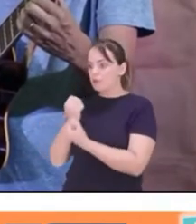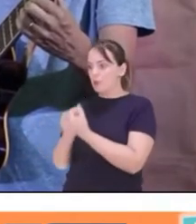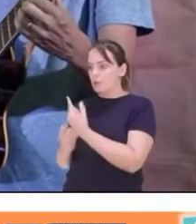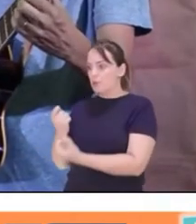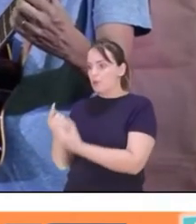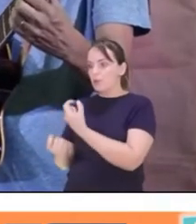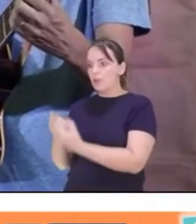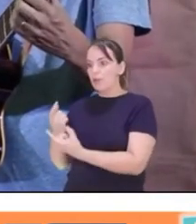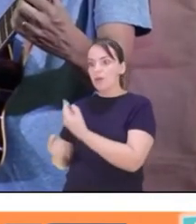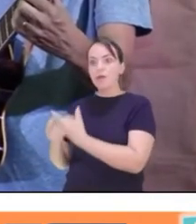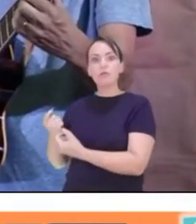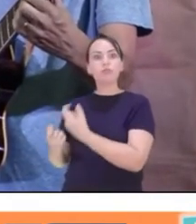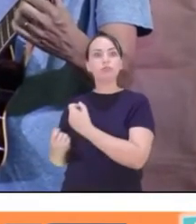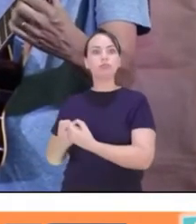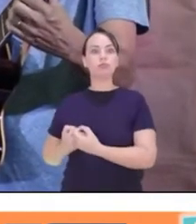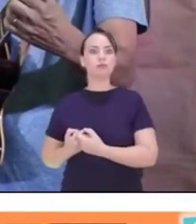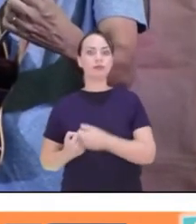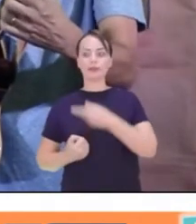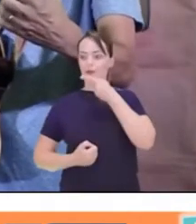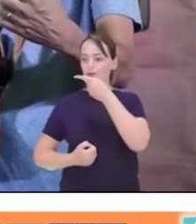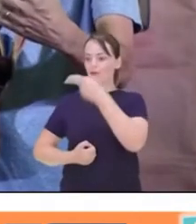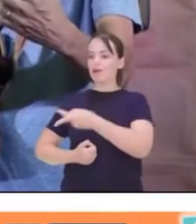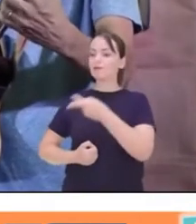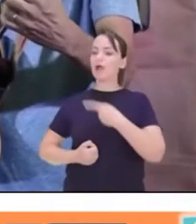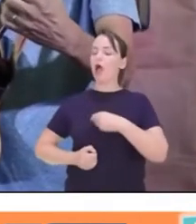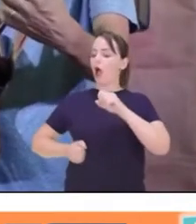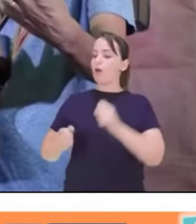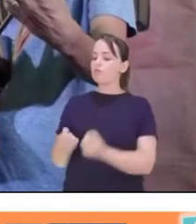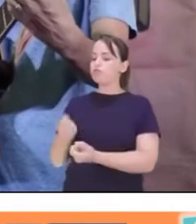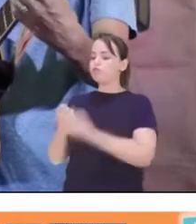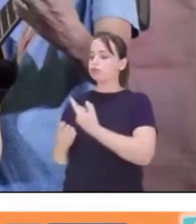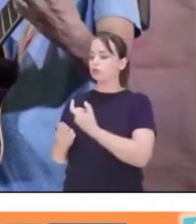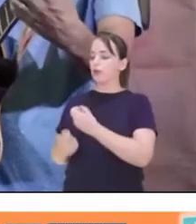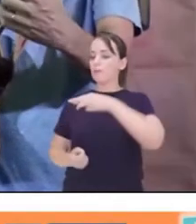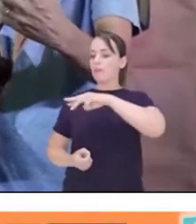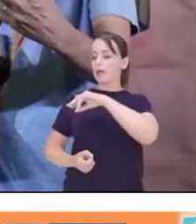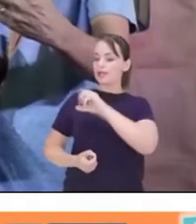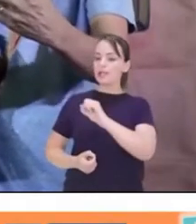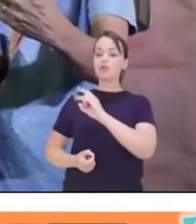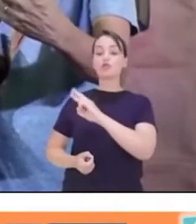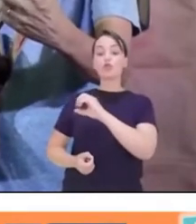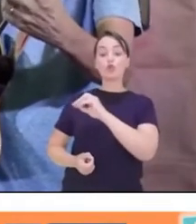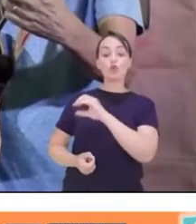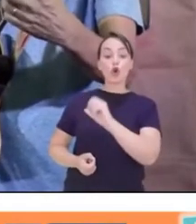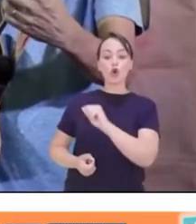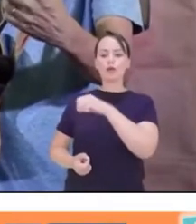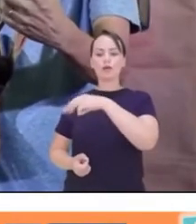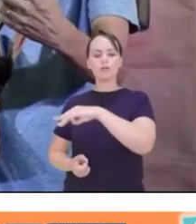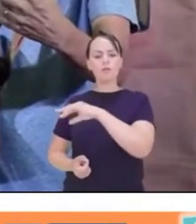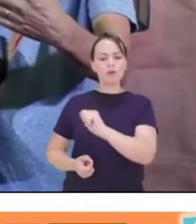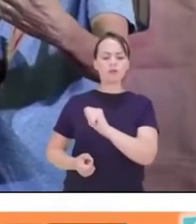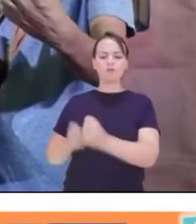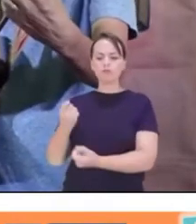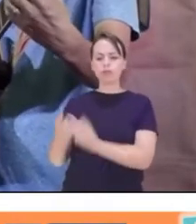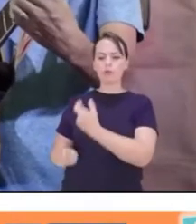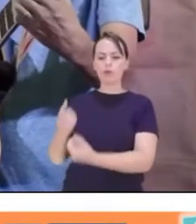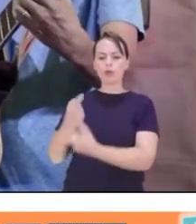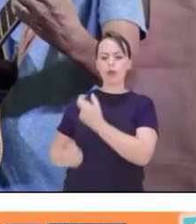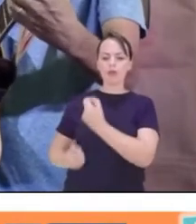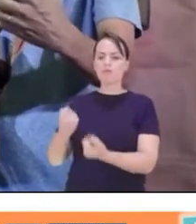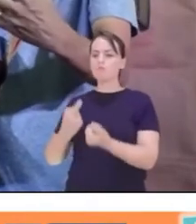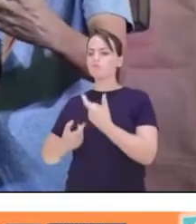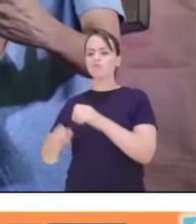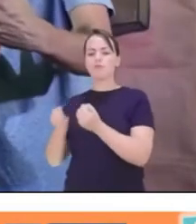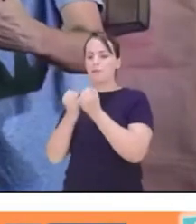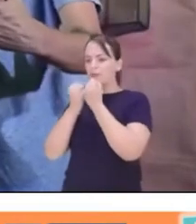sobrar piruá. Ela falava, rebenta a pipoca Maria sororoca, rebenta a pipoca para não